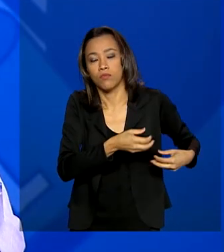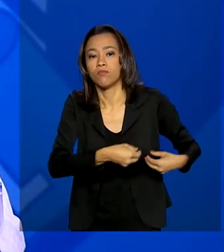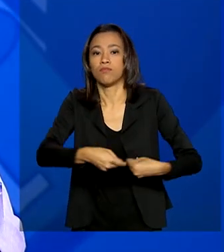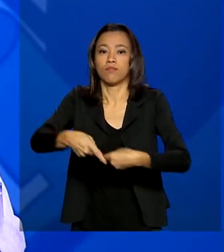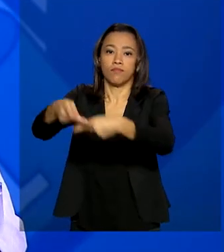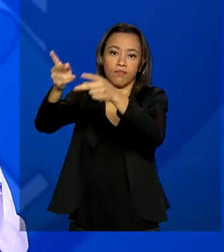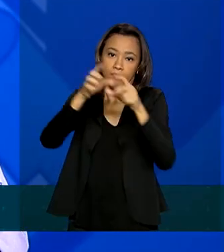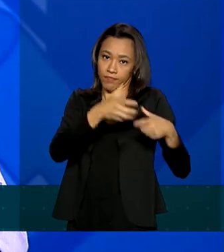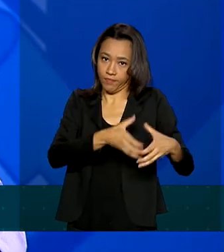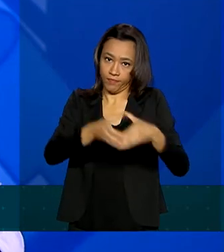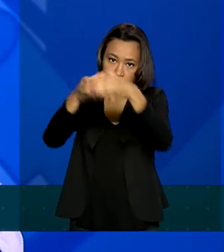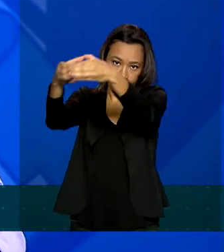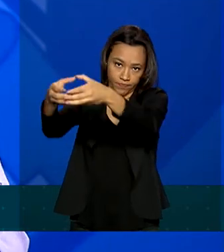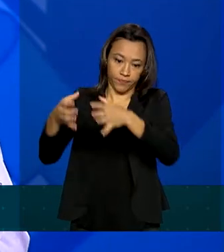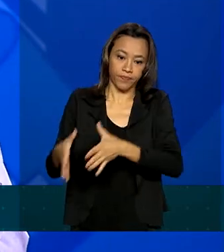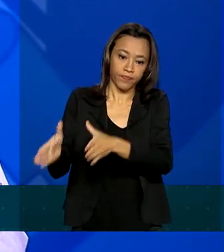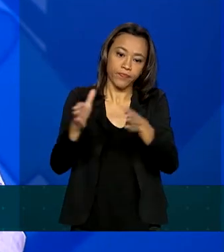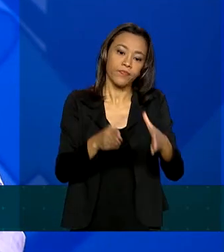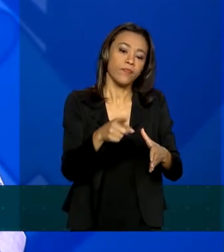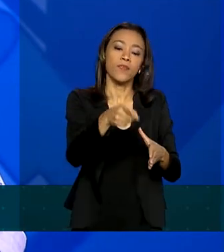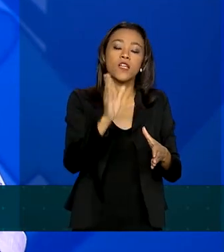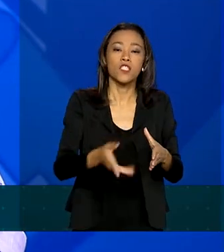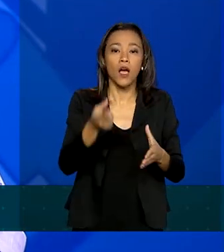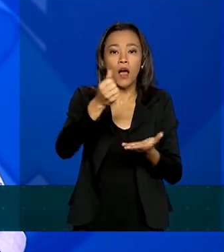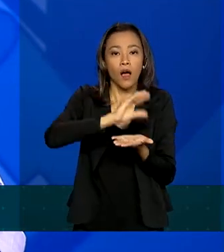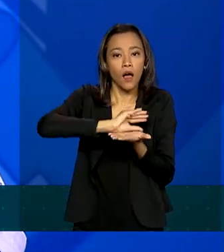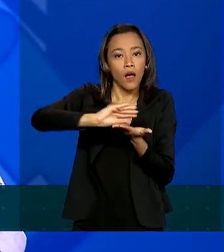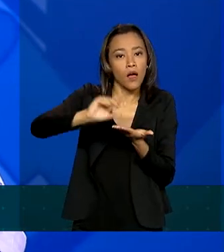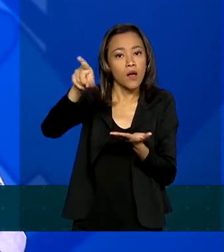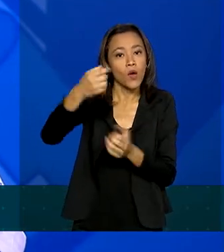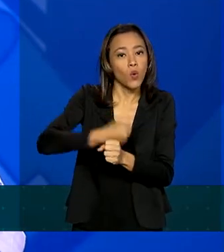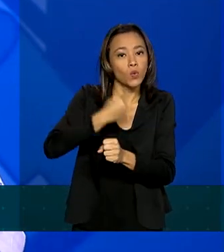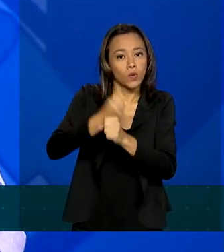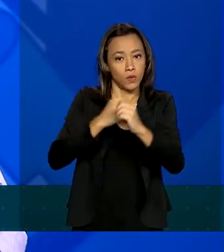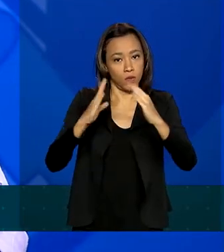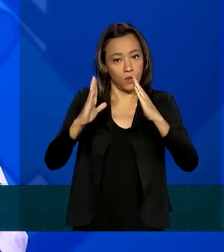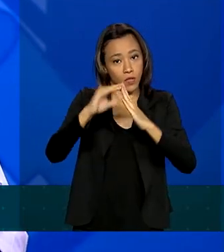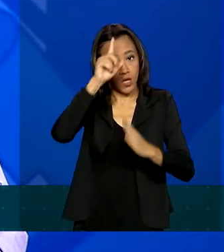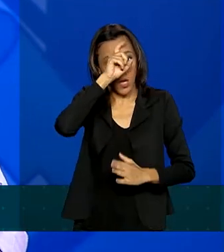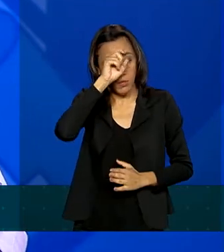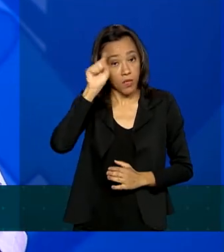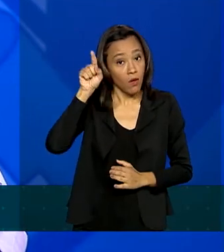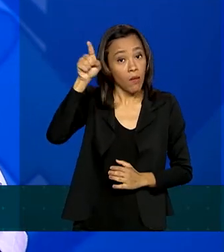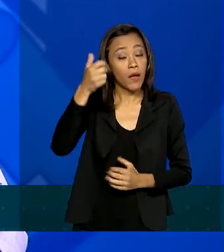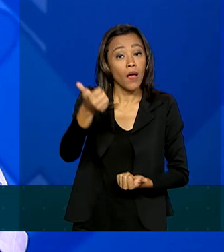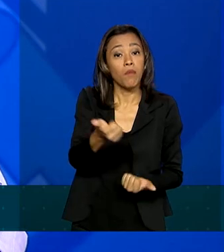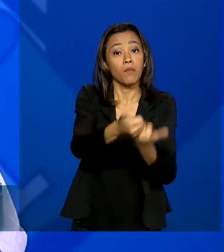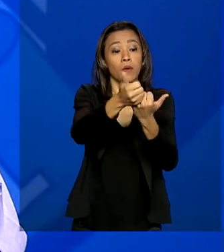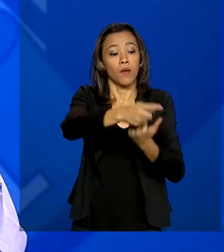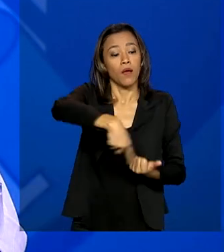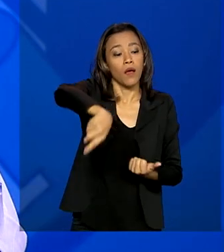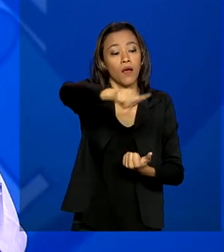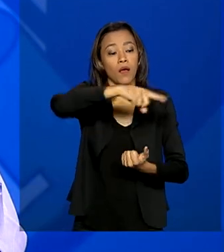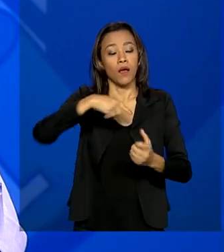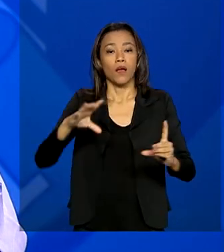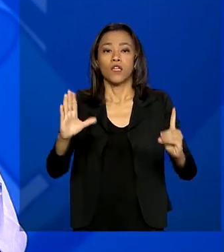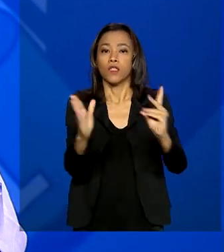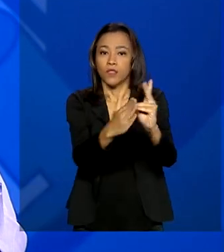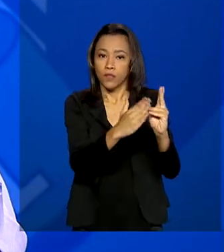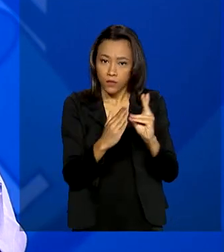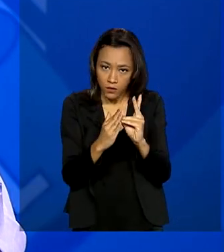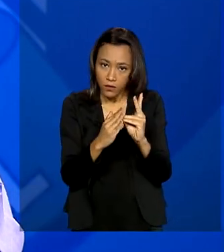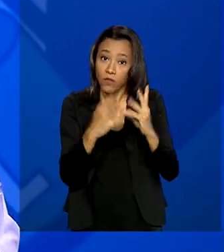Liberou recursos para a construção de um hospital de campanha em Manaus para atendimento à população indígena. Vamos liberar